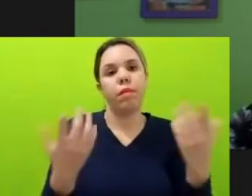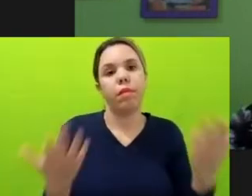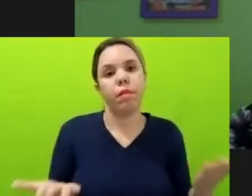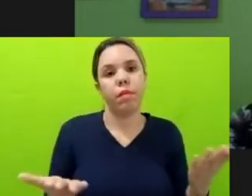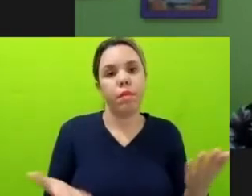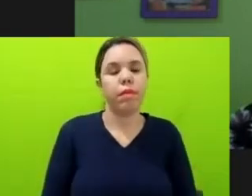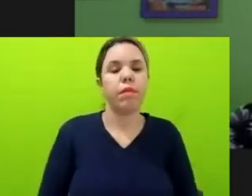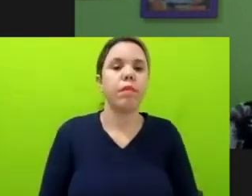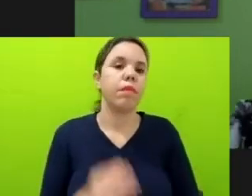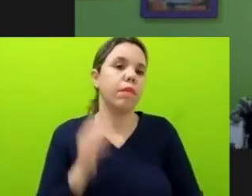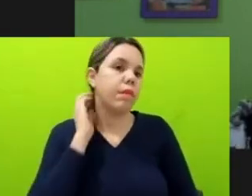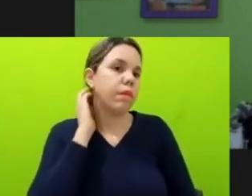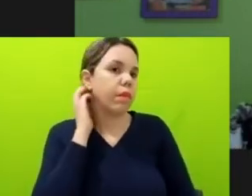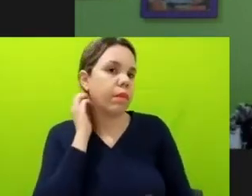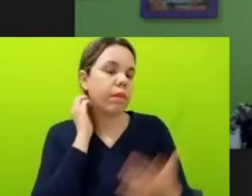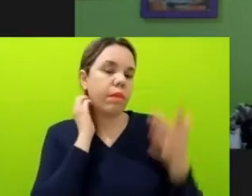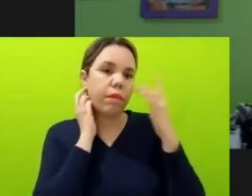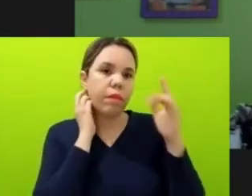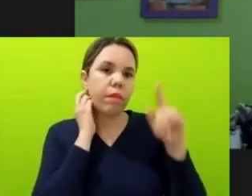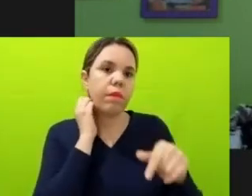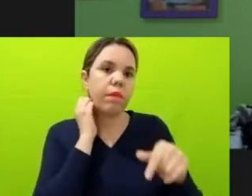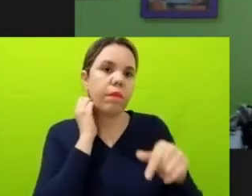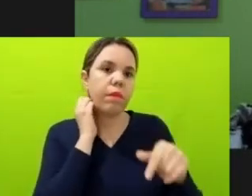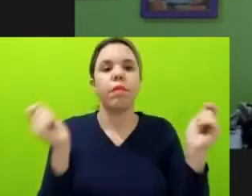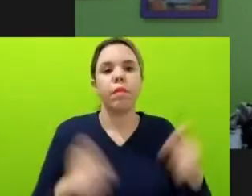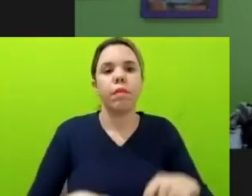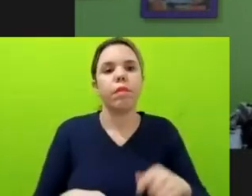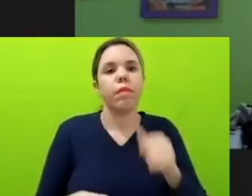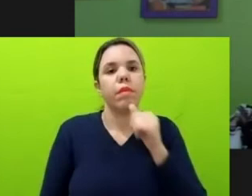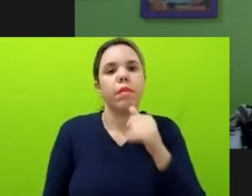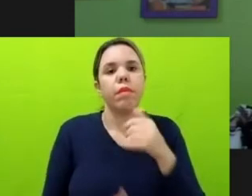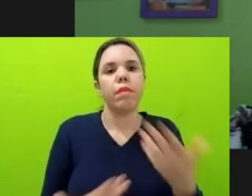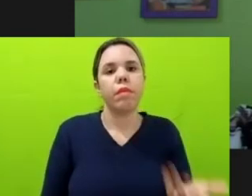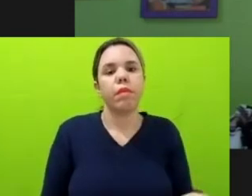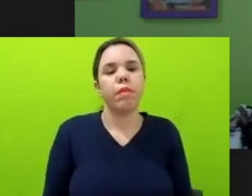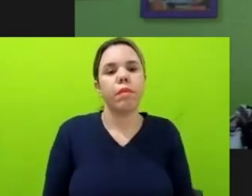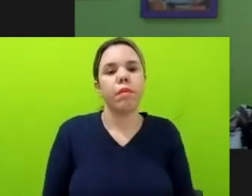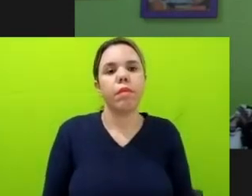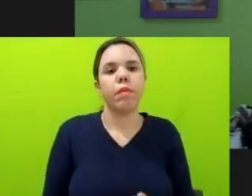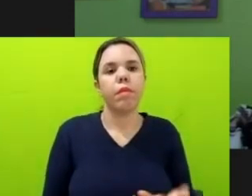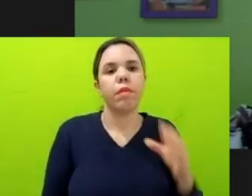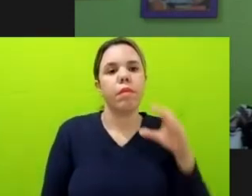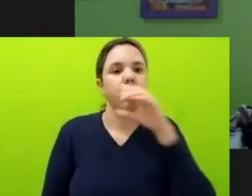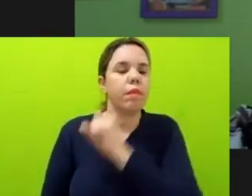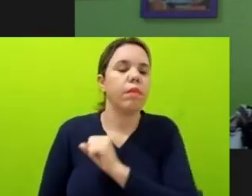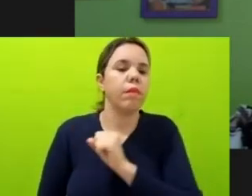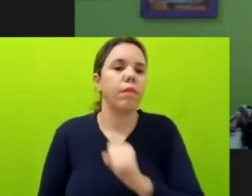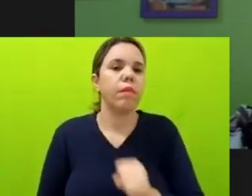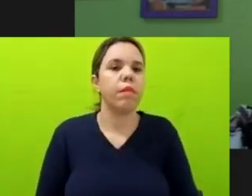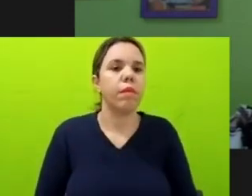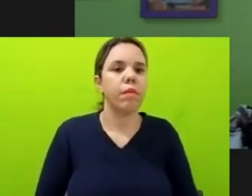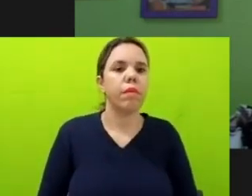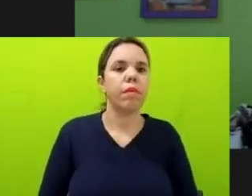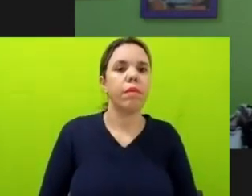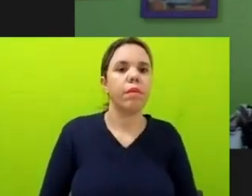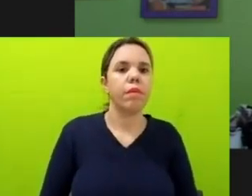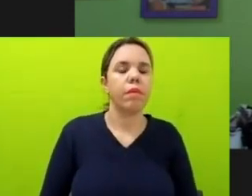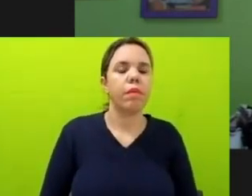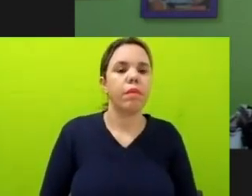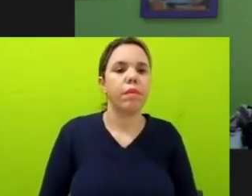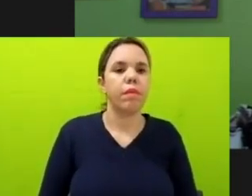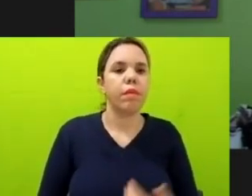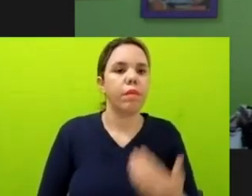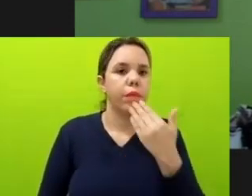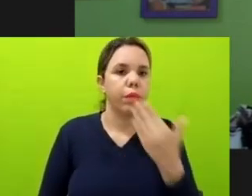Eu acho até, se puder, Manu, mostrar rapidinho, a gente fez no Achados e Pedidos uma